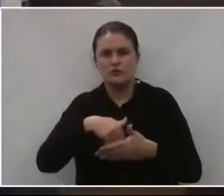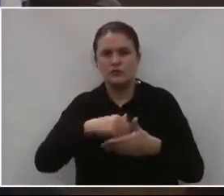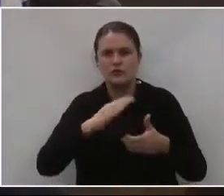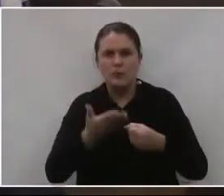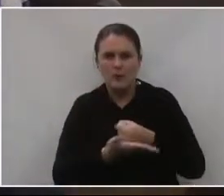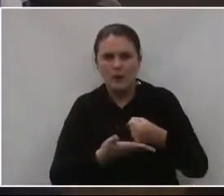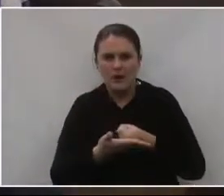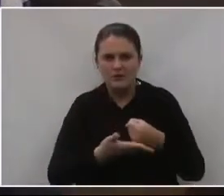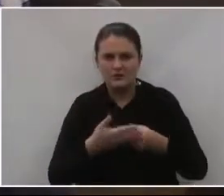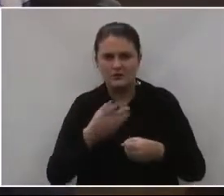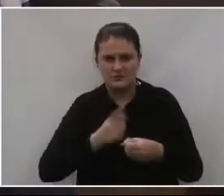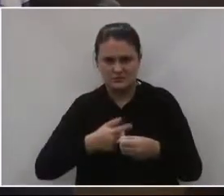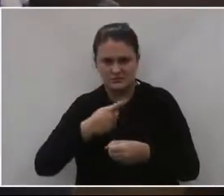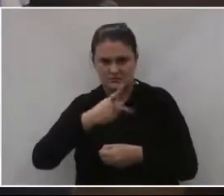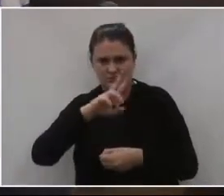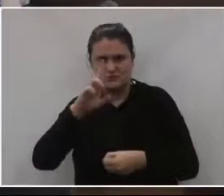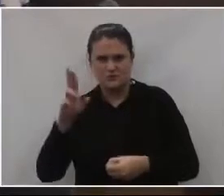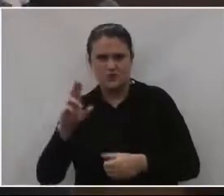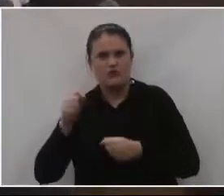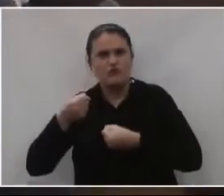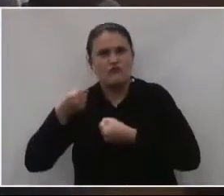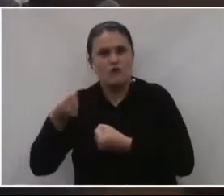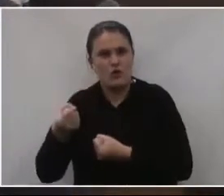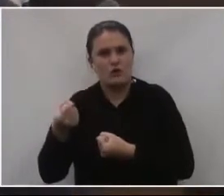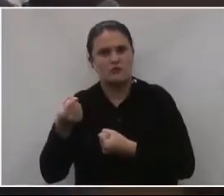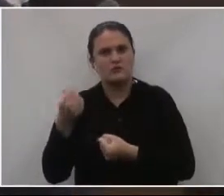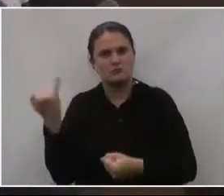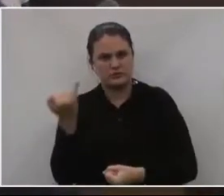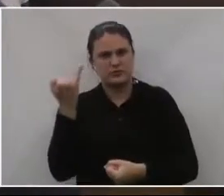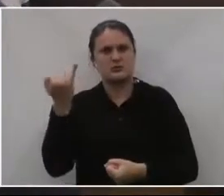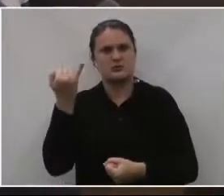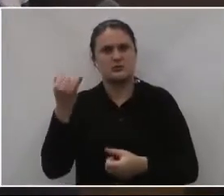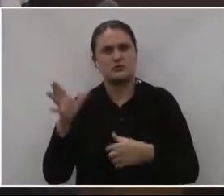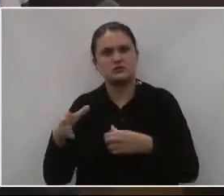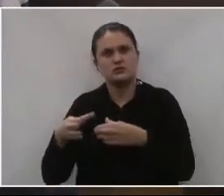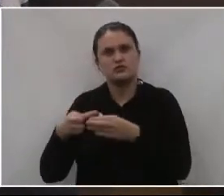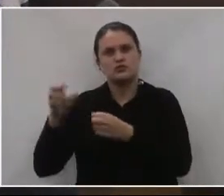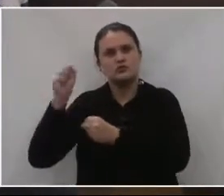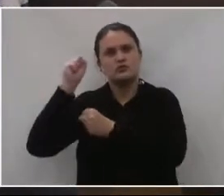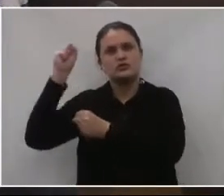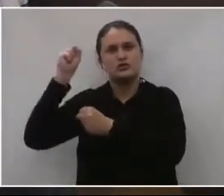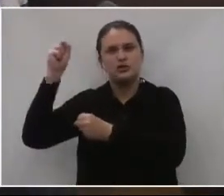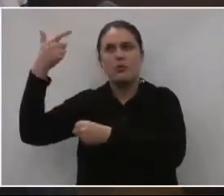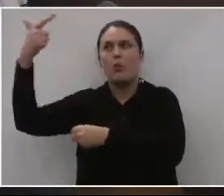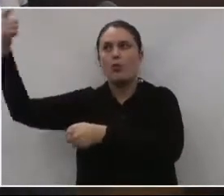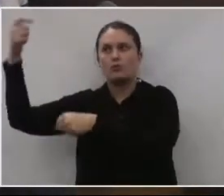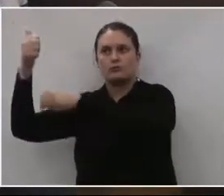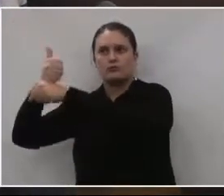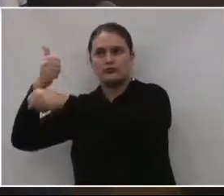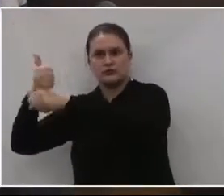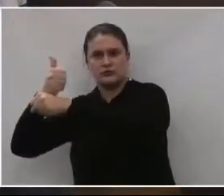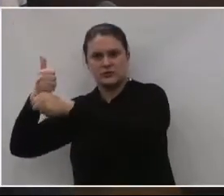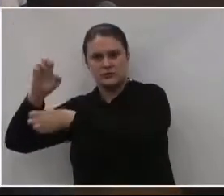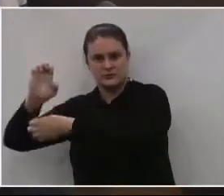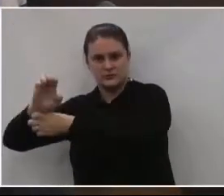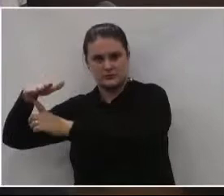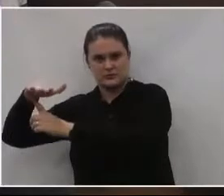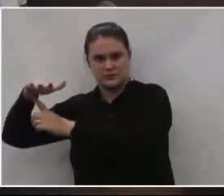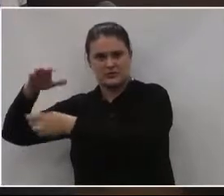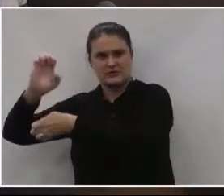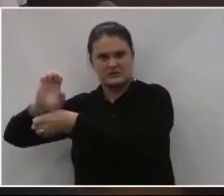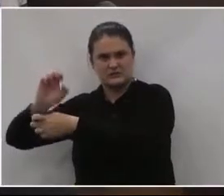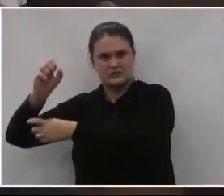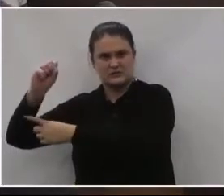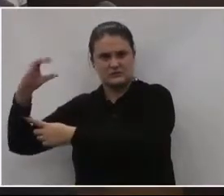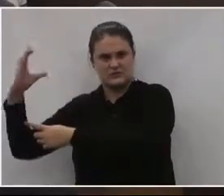amador de Porto União da Vitória aqui era muito forte e equipes aí profissionais aí do estado do Paraná e Santa